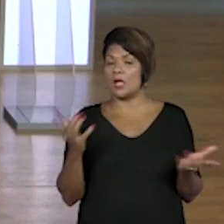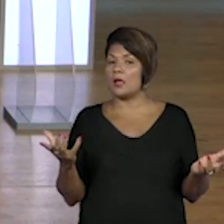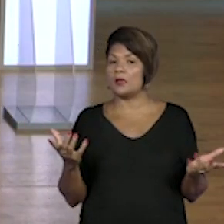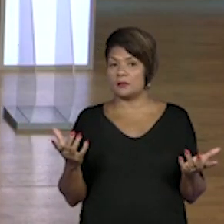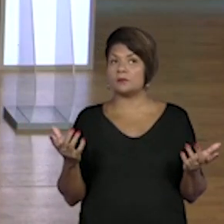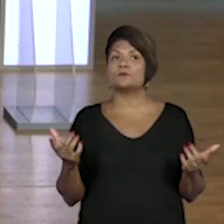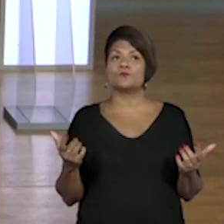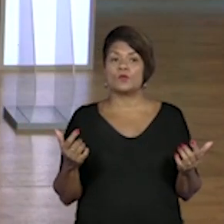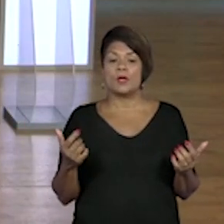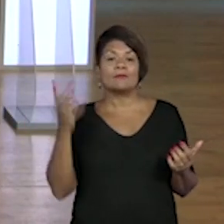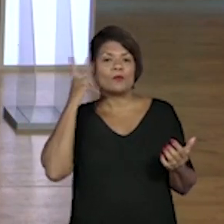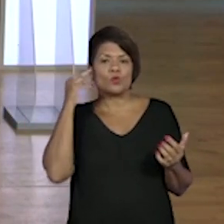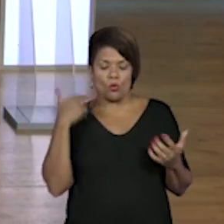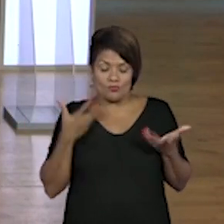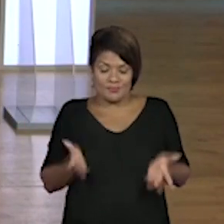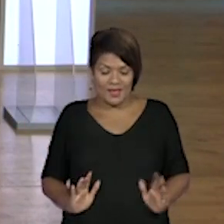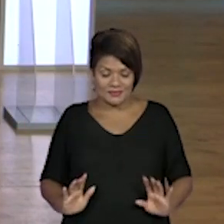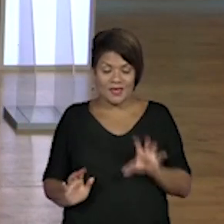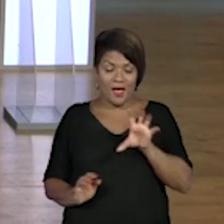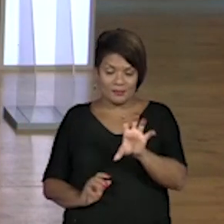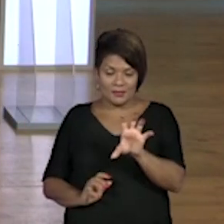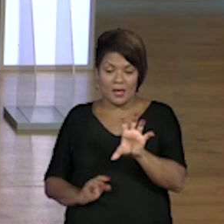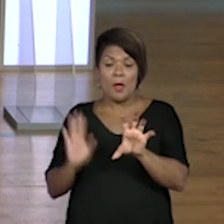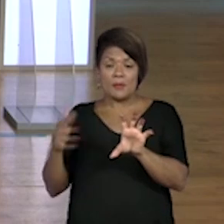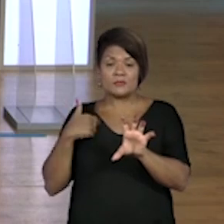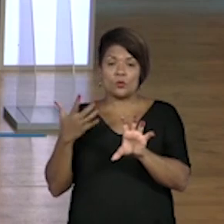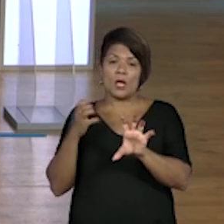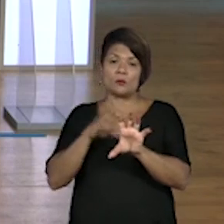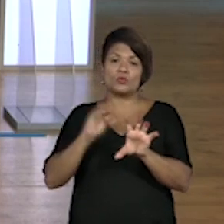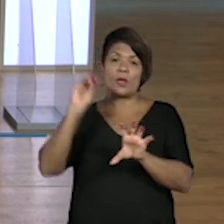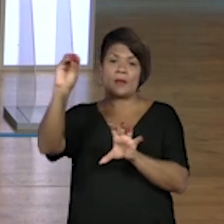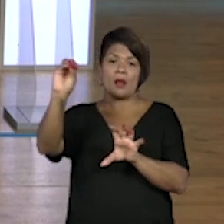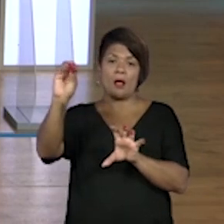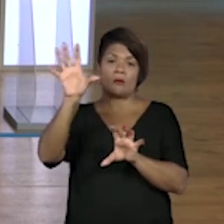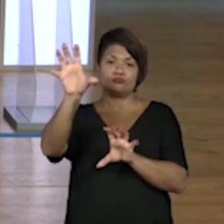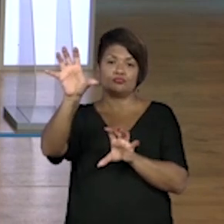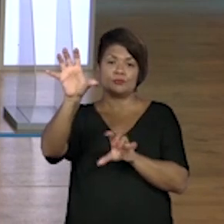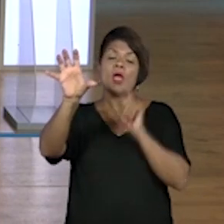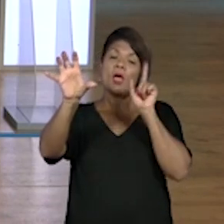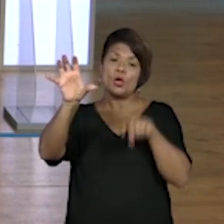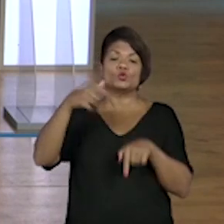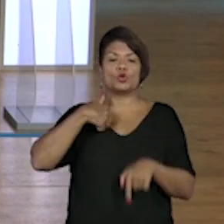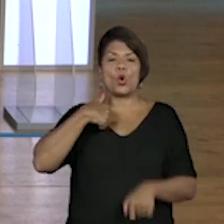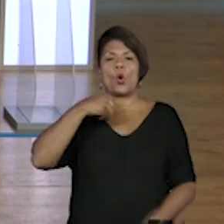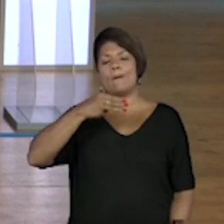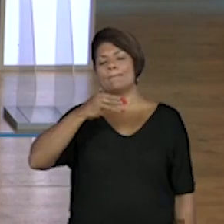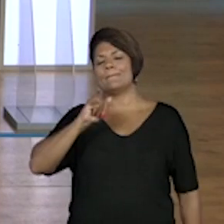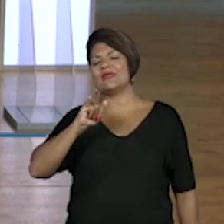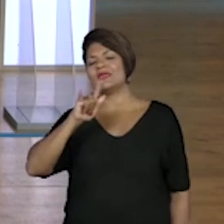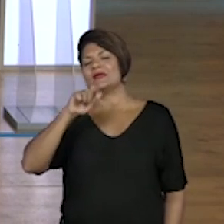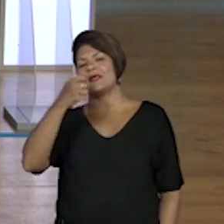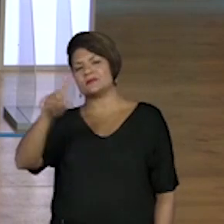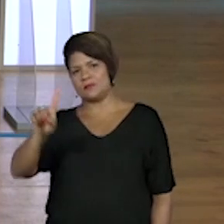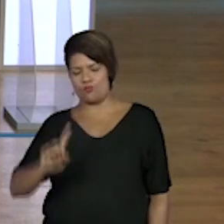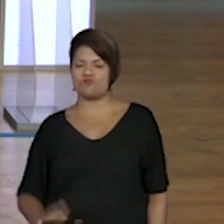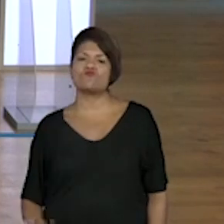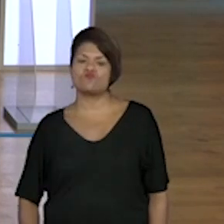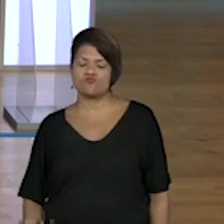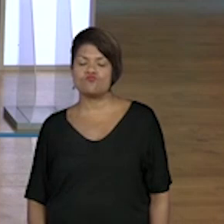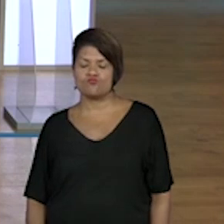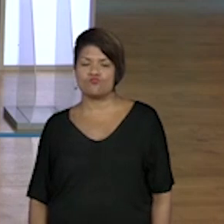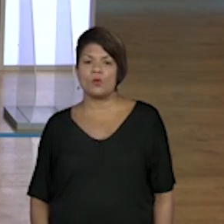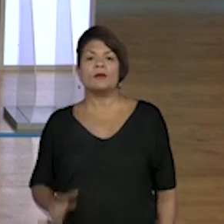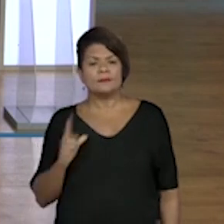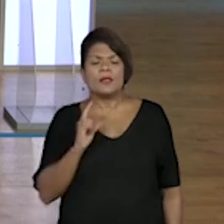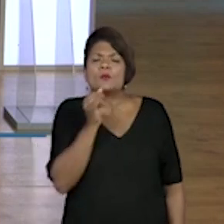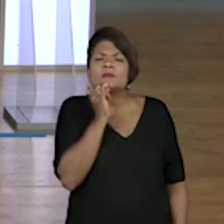lugar natural e vai para um outro local, tá? Esse é o processo migratório. Alguém tem algum exemplo aí